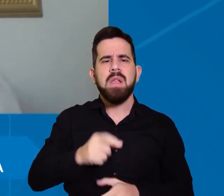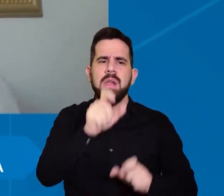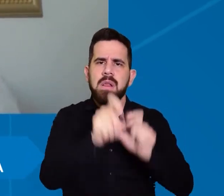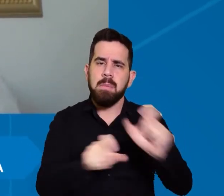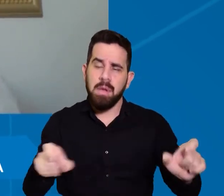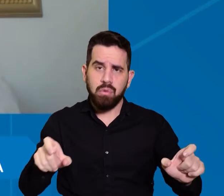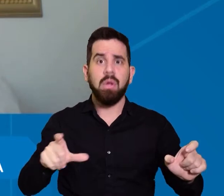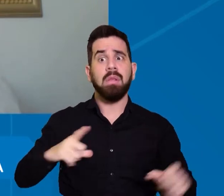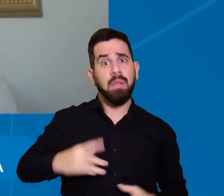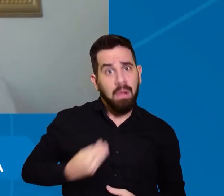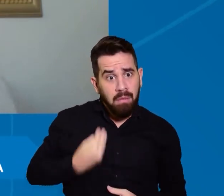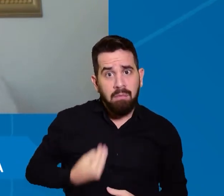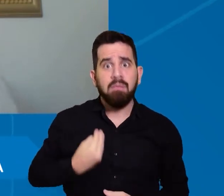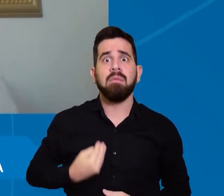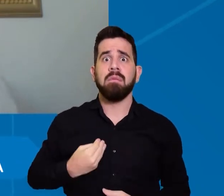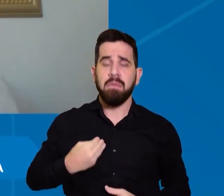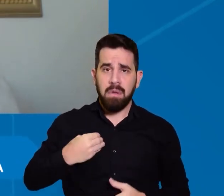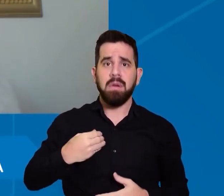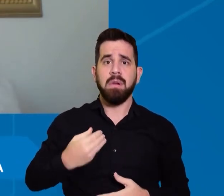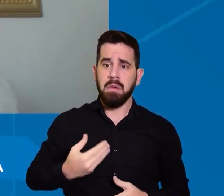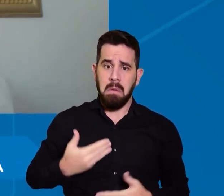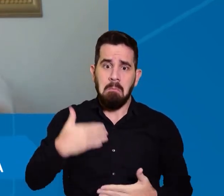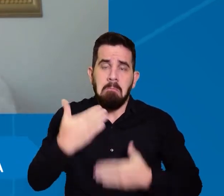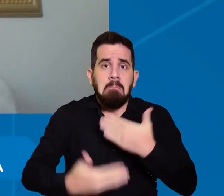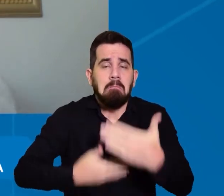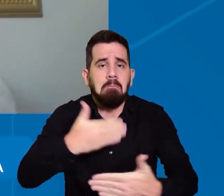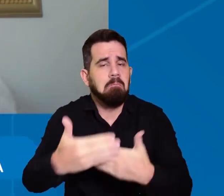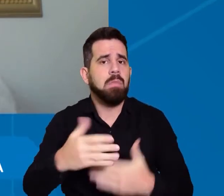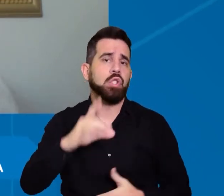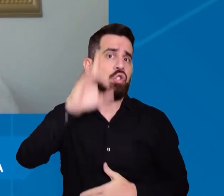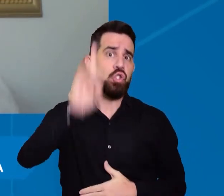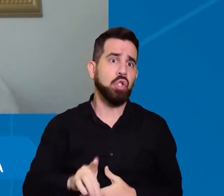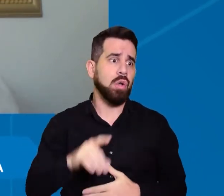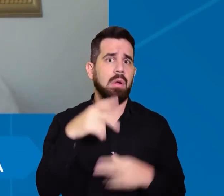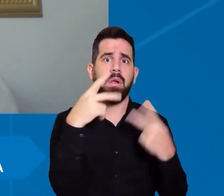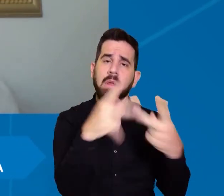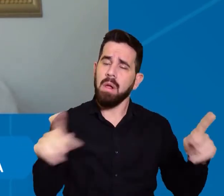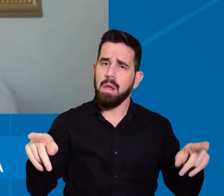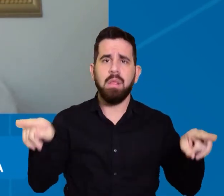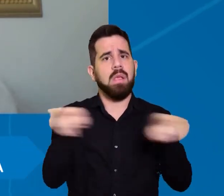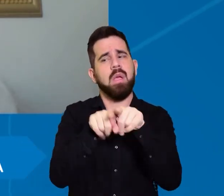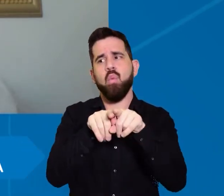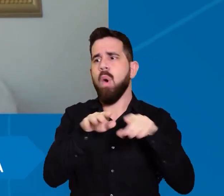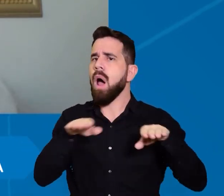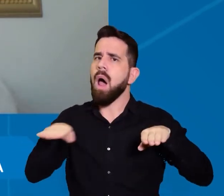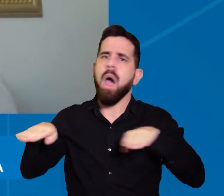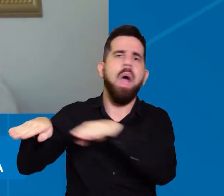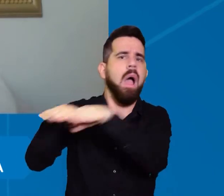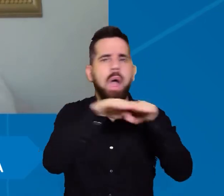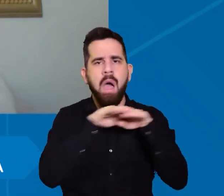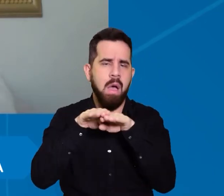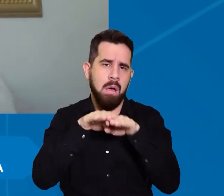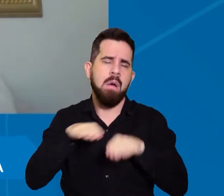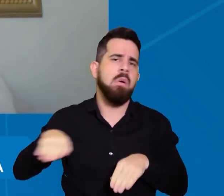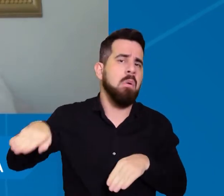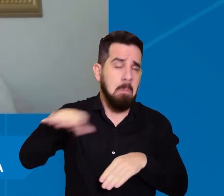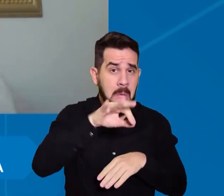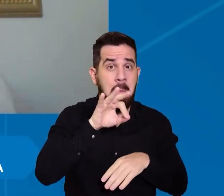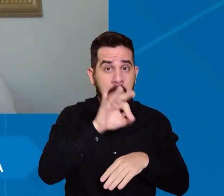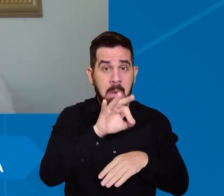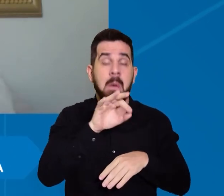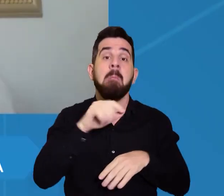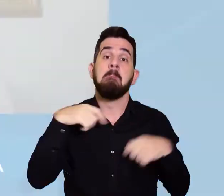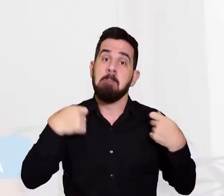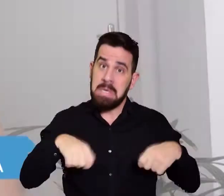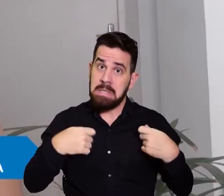sociedade, que elas têm esses direitos, como um direito de todas as pessoas, e que têm que ser tratadas de